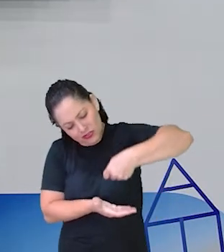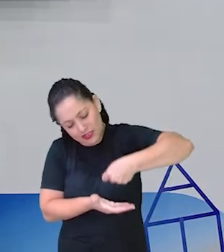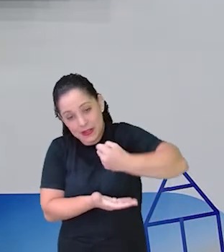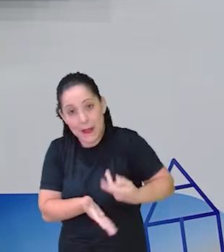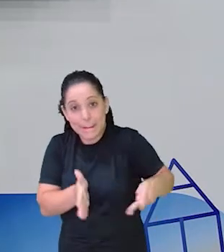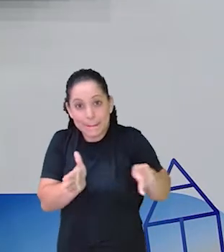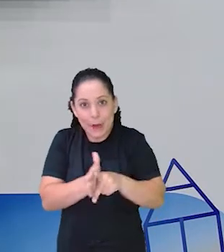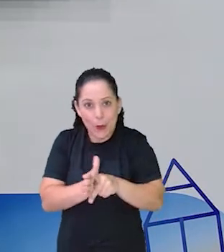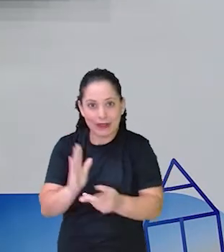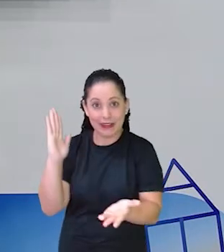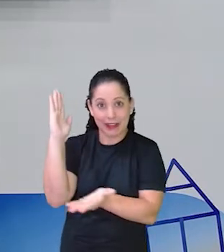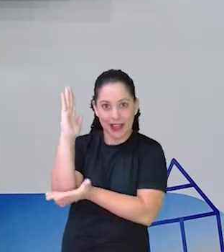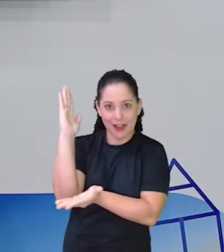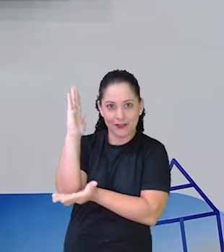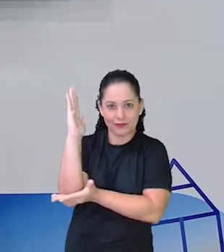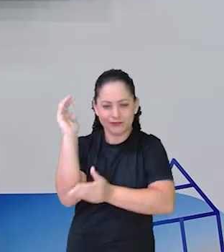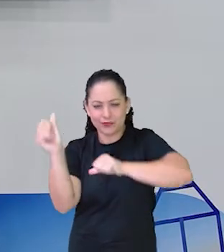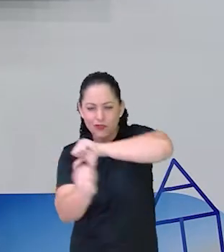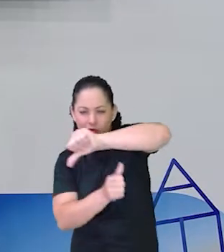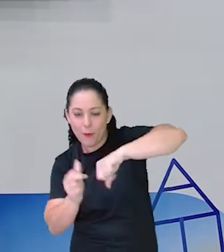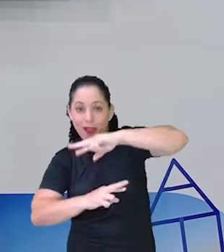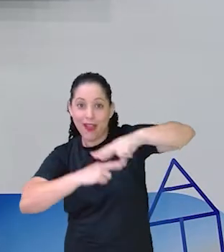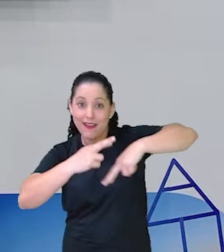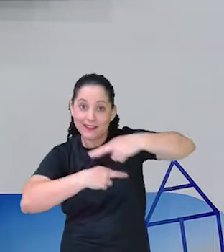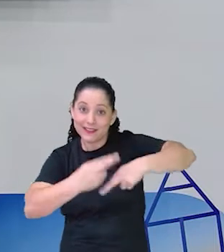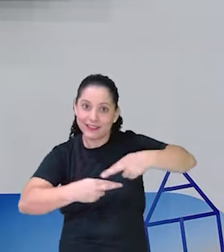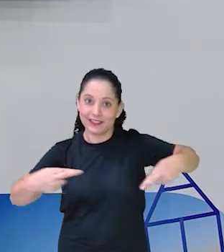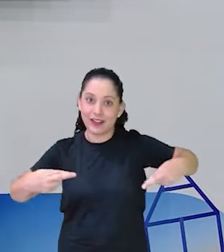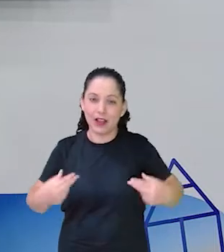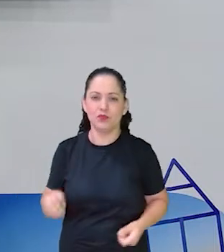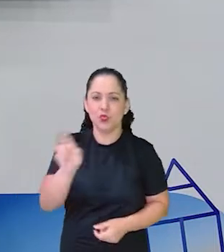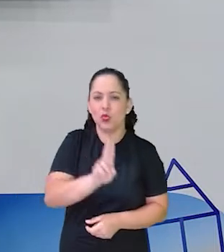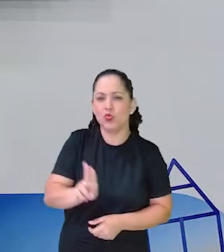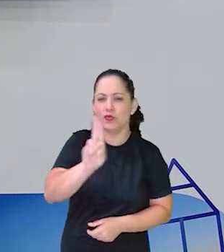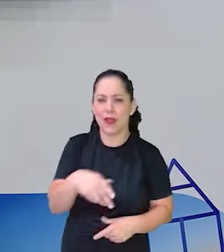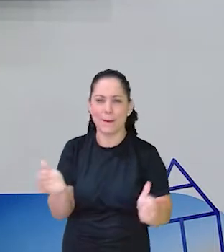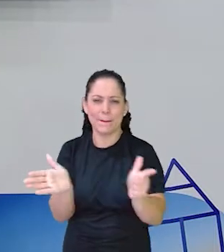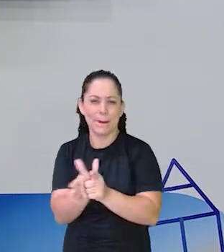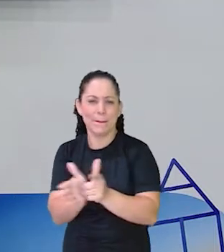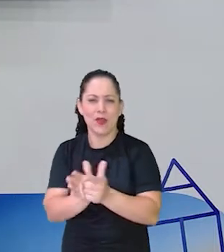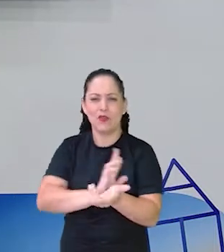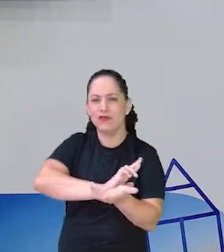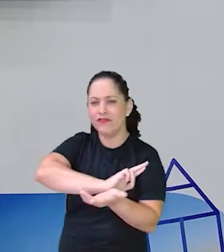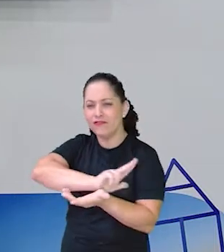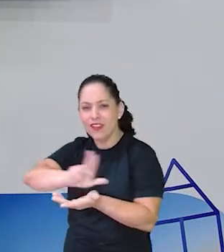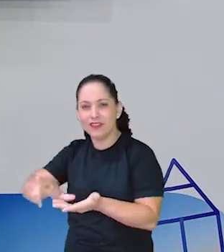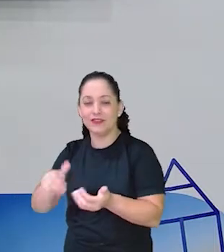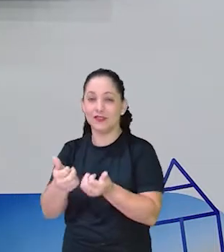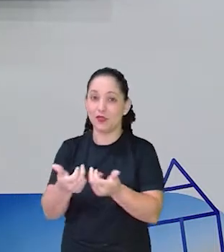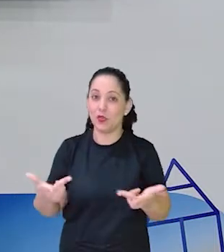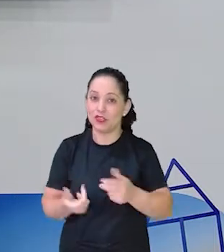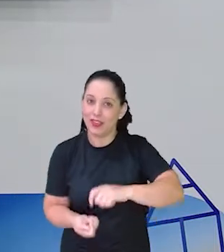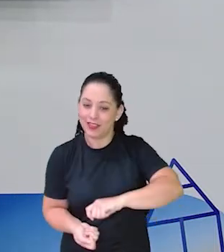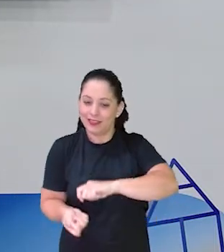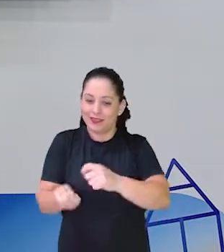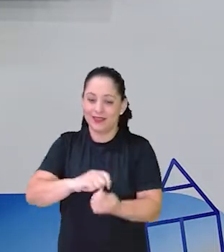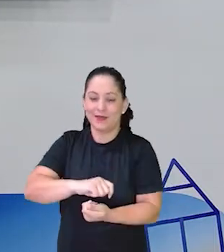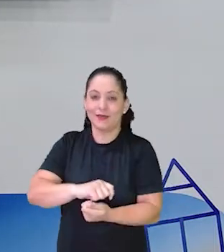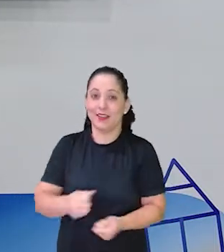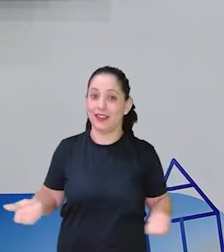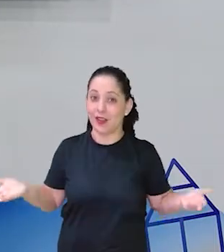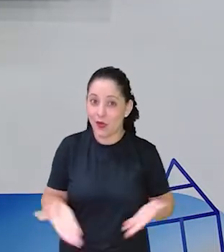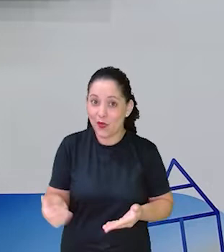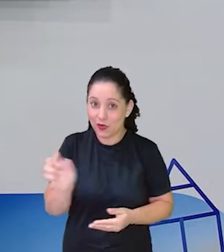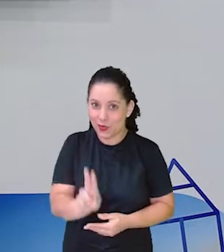vocês podem Fazer com outros Materiais Com caixa de papelão Com outras embalagens A gente resolveu Fazer aqui Com